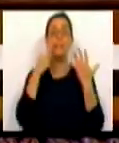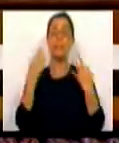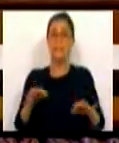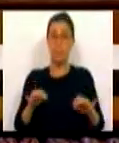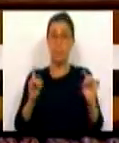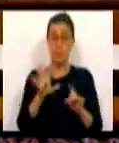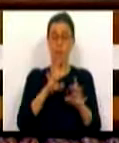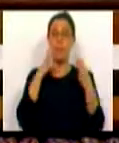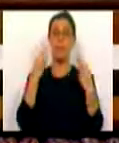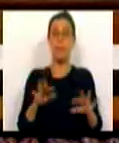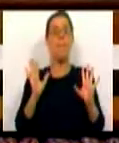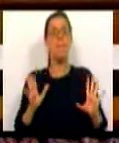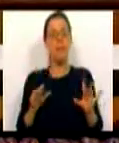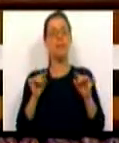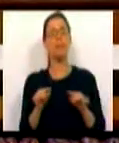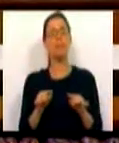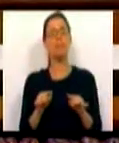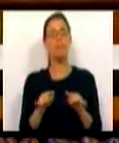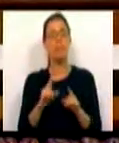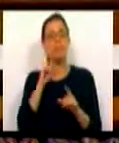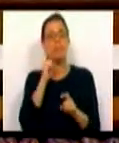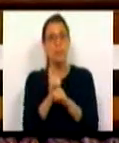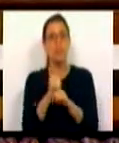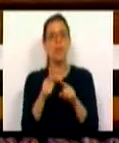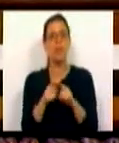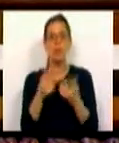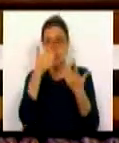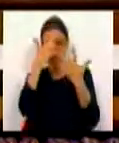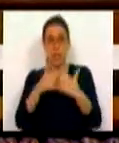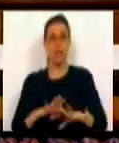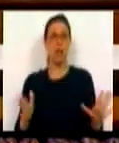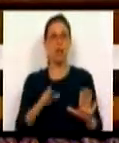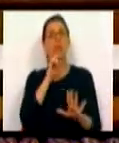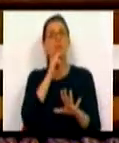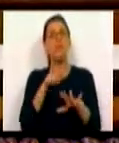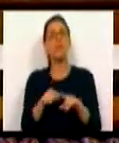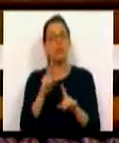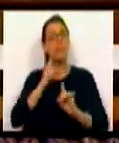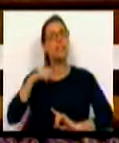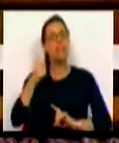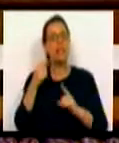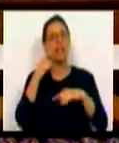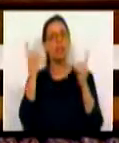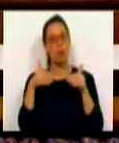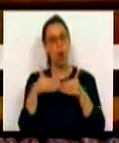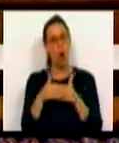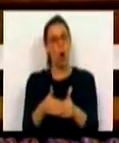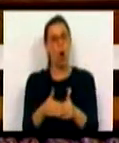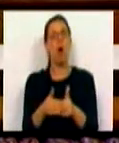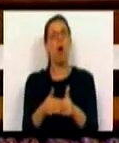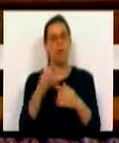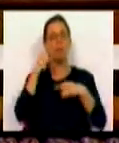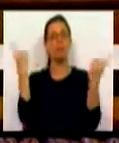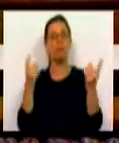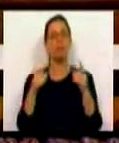simplificado, mas essa é uma condição sine qua non, para que seja possível trazer para a ordenamento e